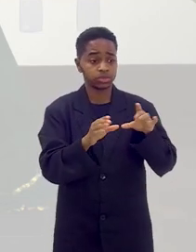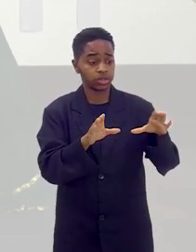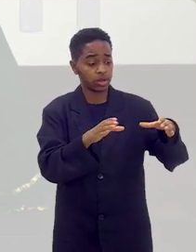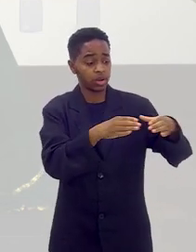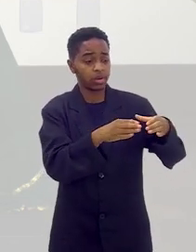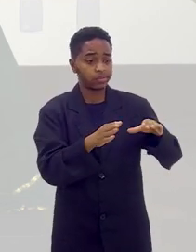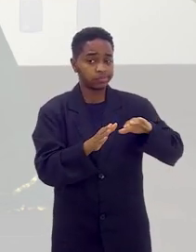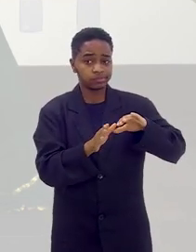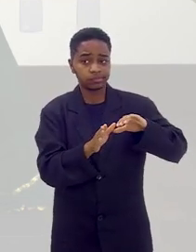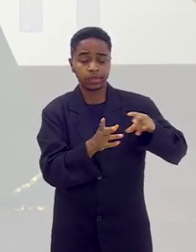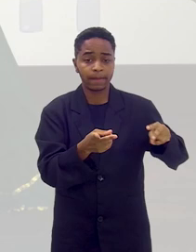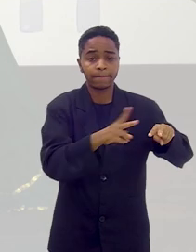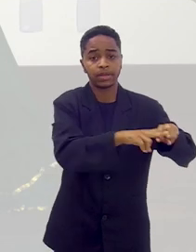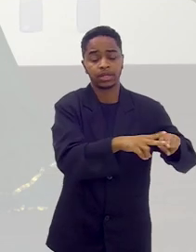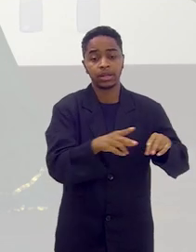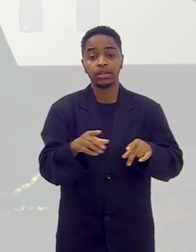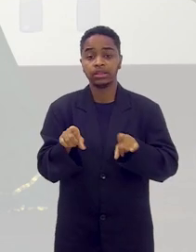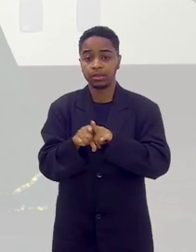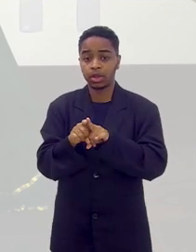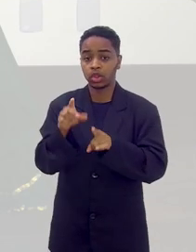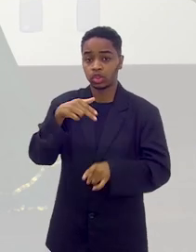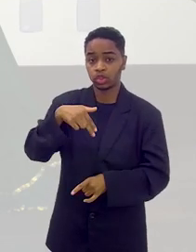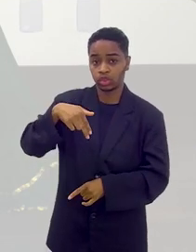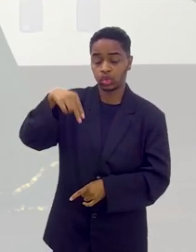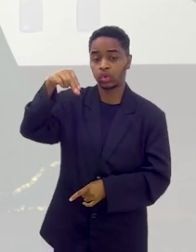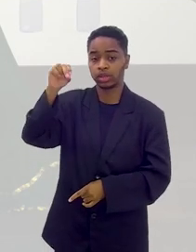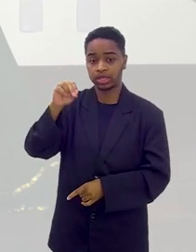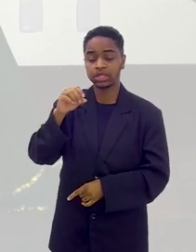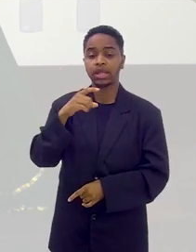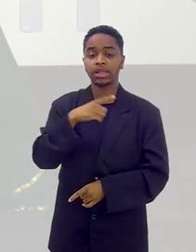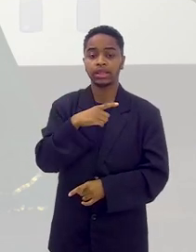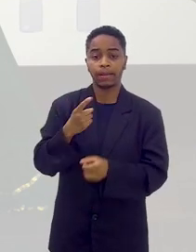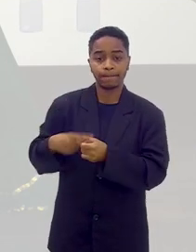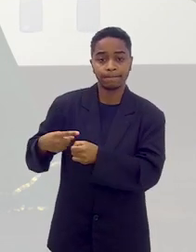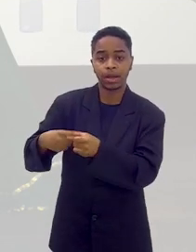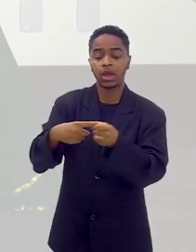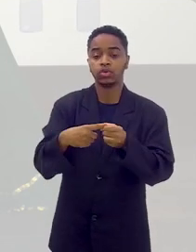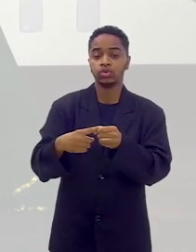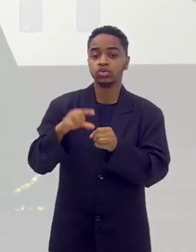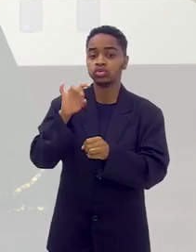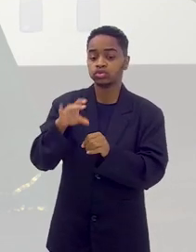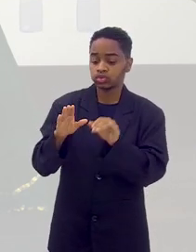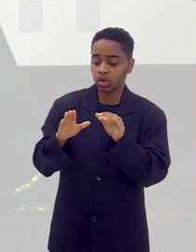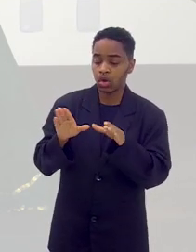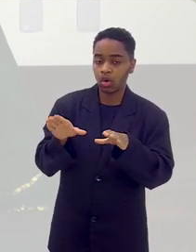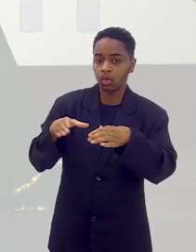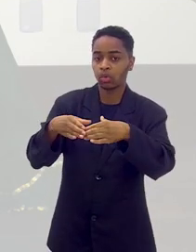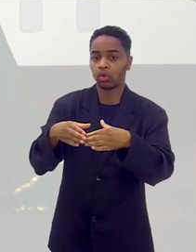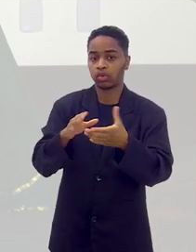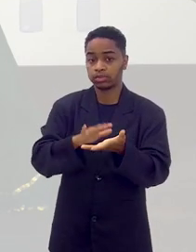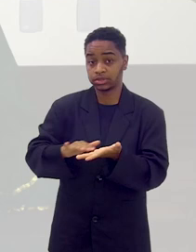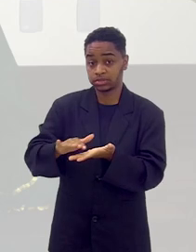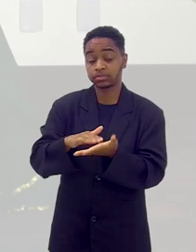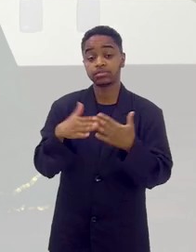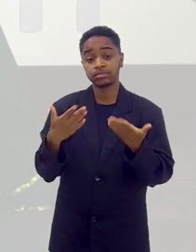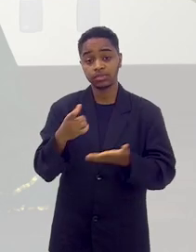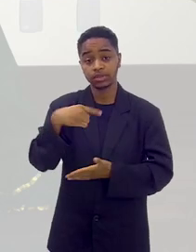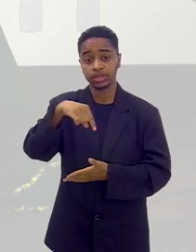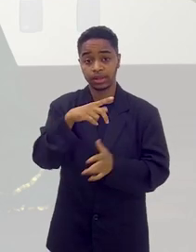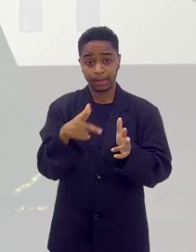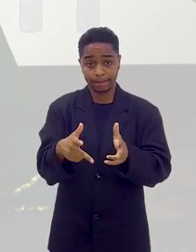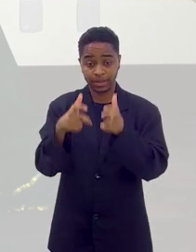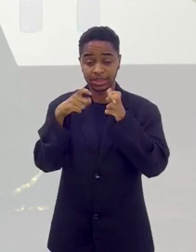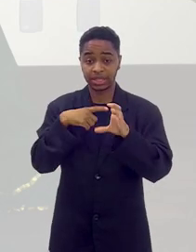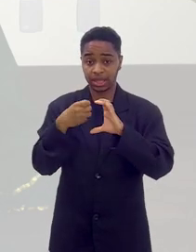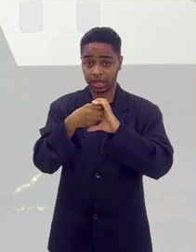na rua da Conceição. Tem um bairro no Nordeste só de ciganos. Só de ciganos. Tem danças folclóricas nossas que você vai ver que tem